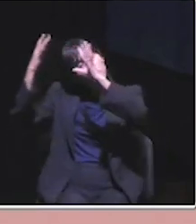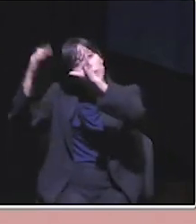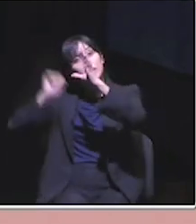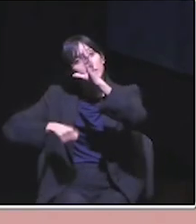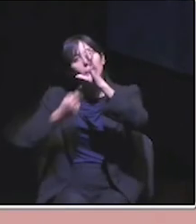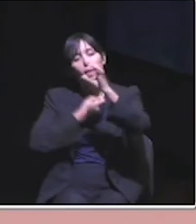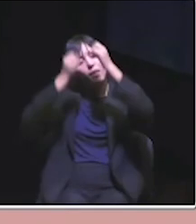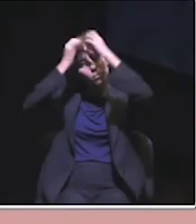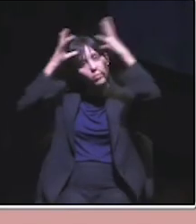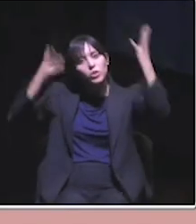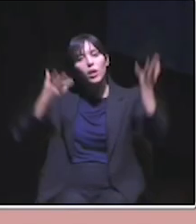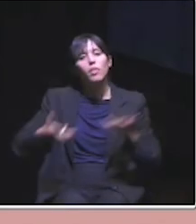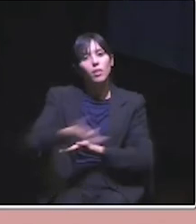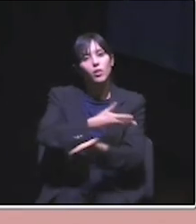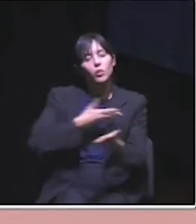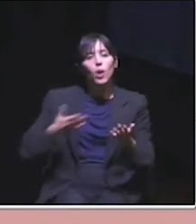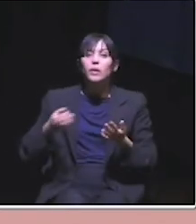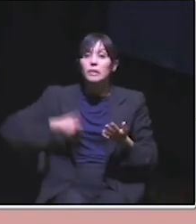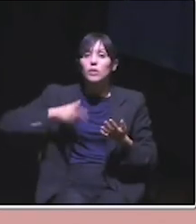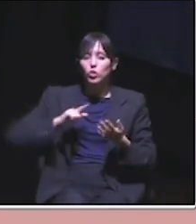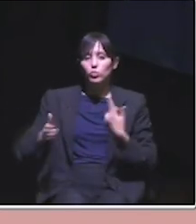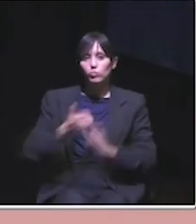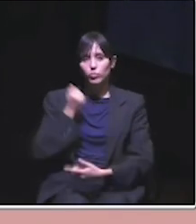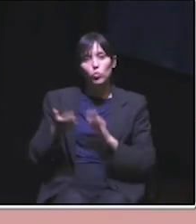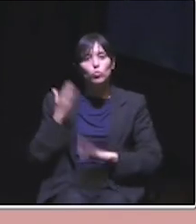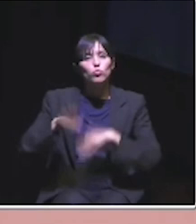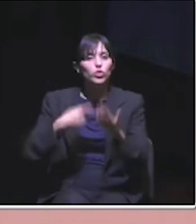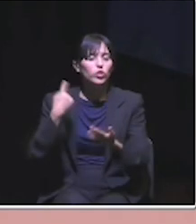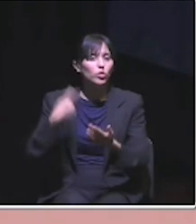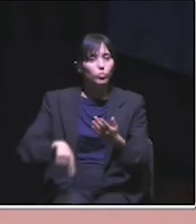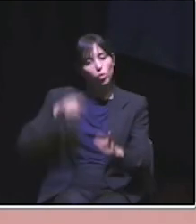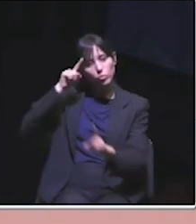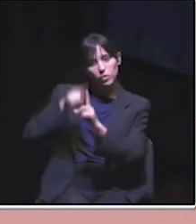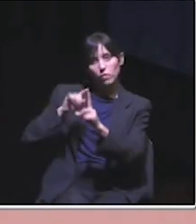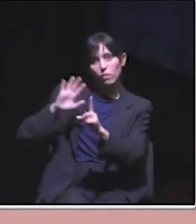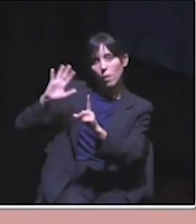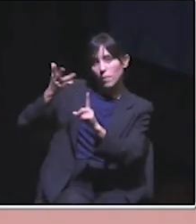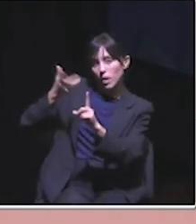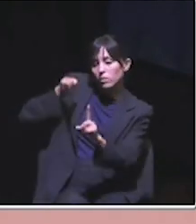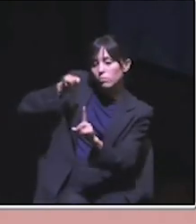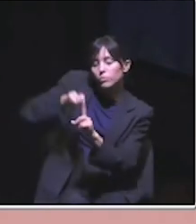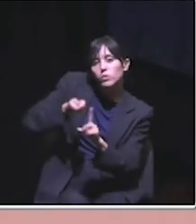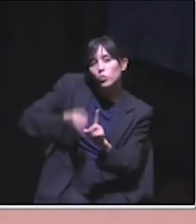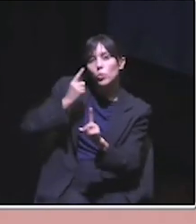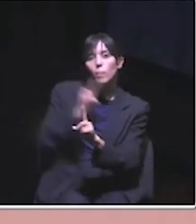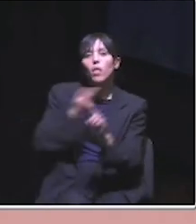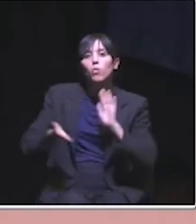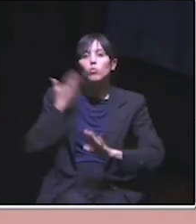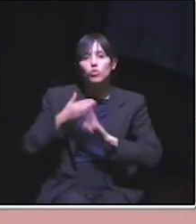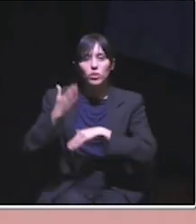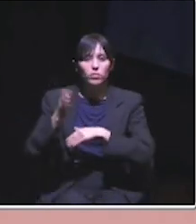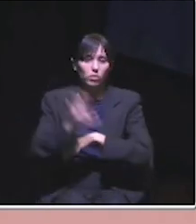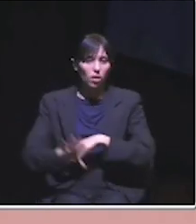preciso imaginar, dialogar e sobretudo concretizar. A urgência não é apenas para cumprir metas ambientais, mas também porque é urgente mudar o tipo de cidade